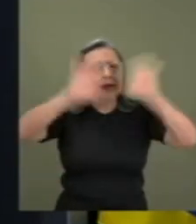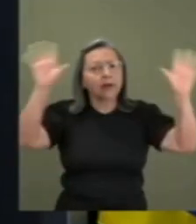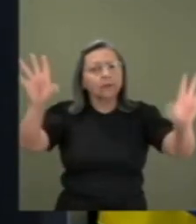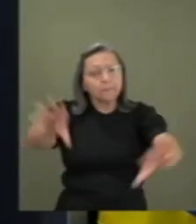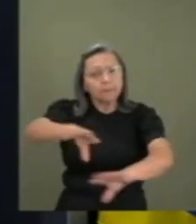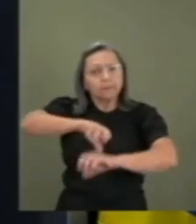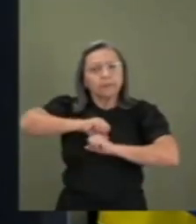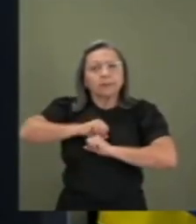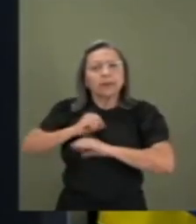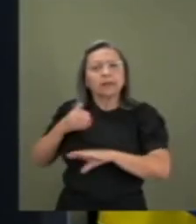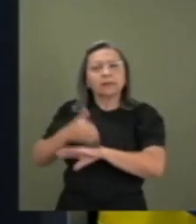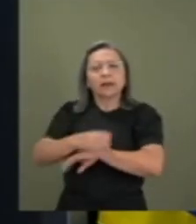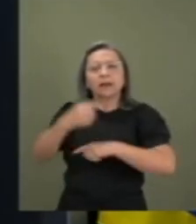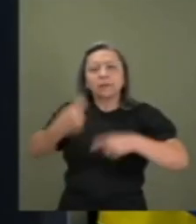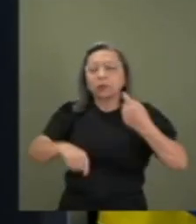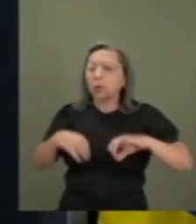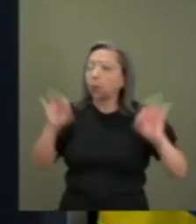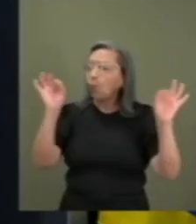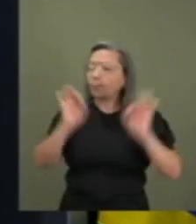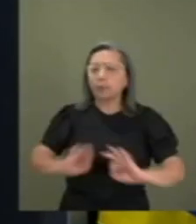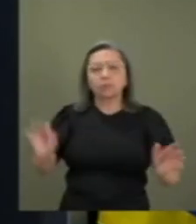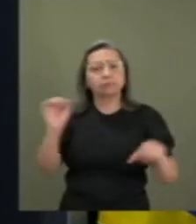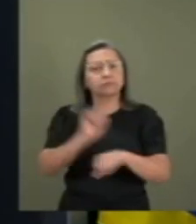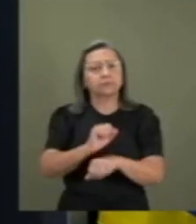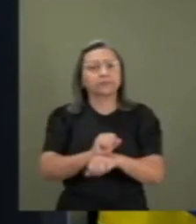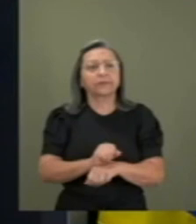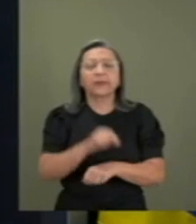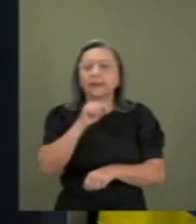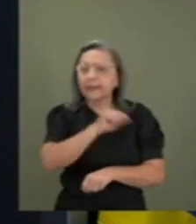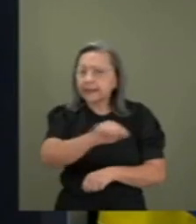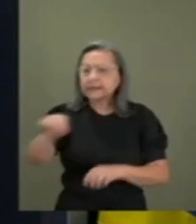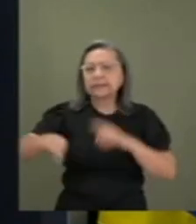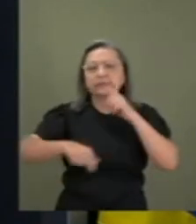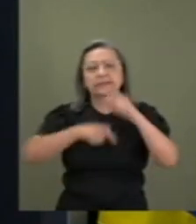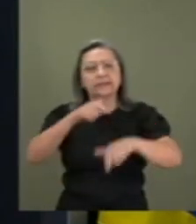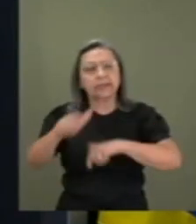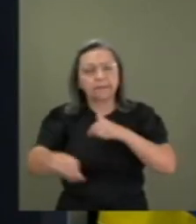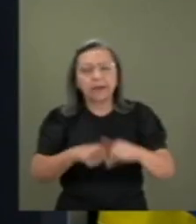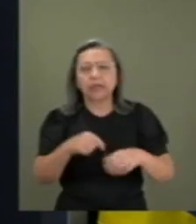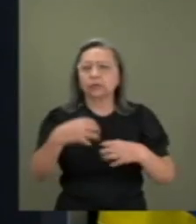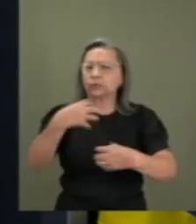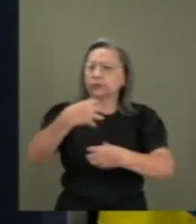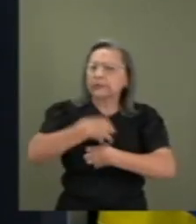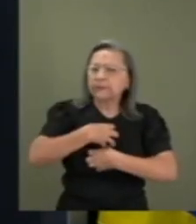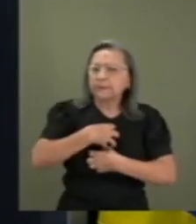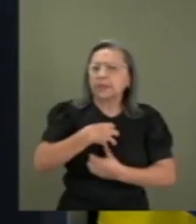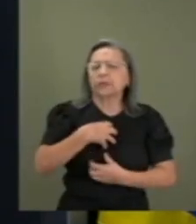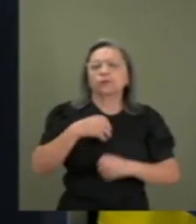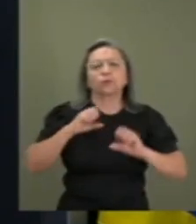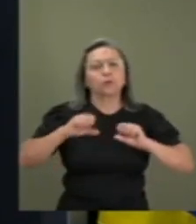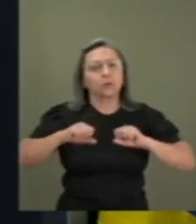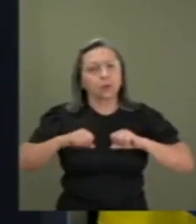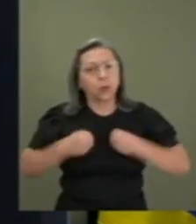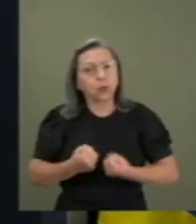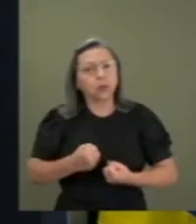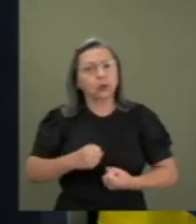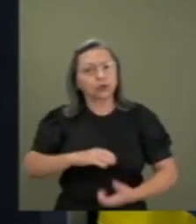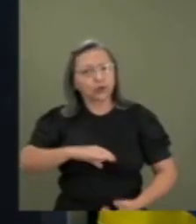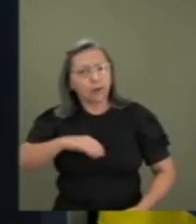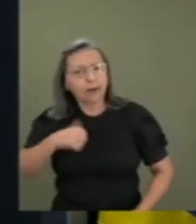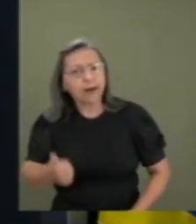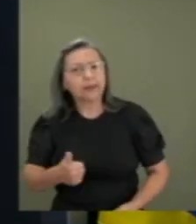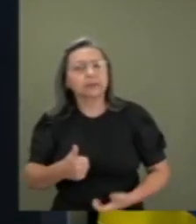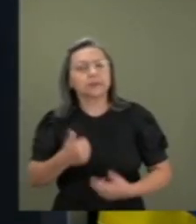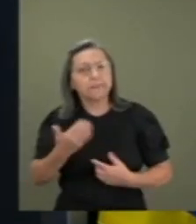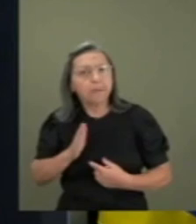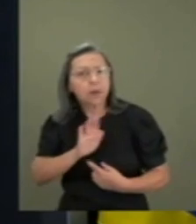política. Eu jamais esperava isso. E essas operações, esse sentimento de avanço da ética